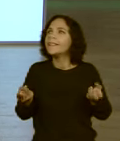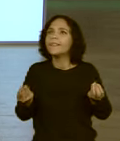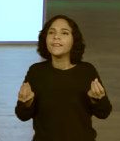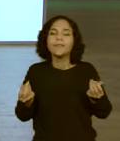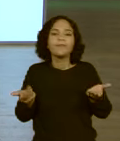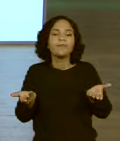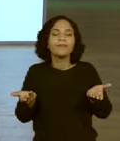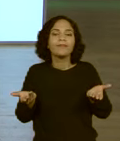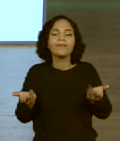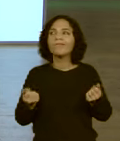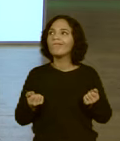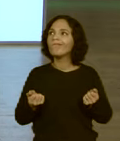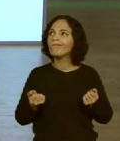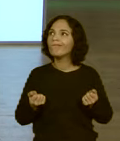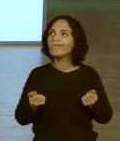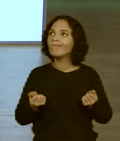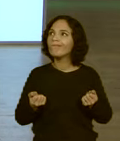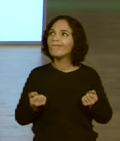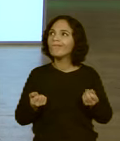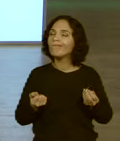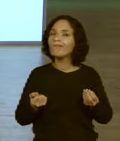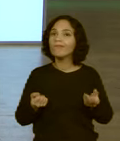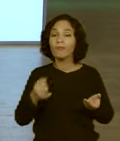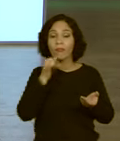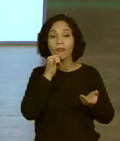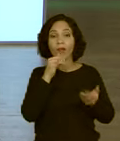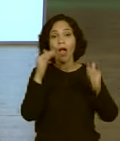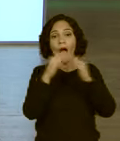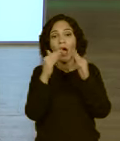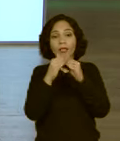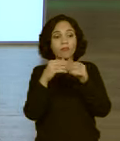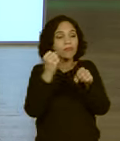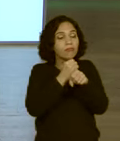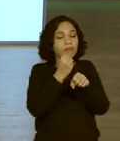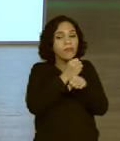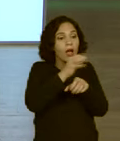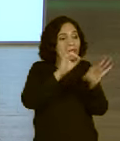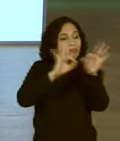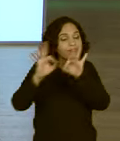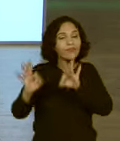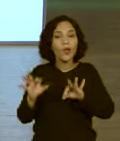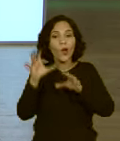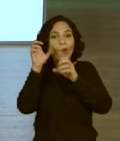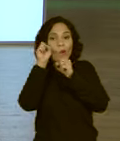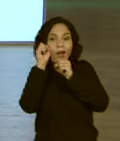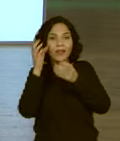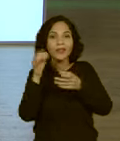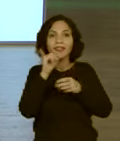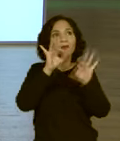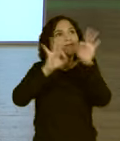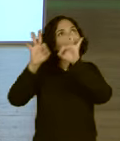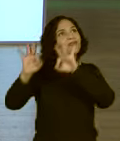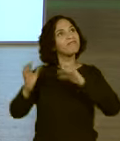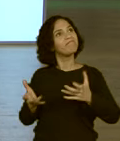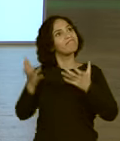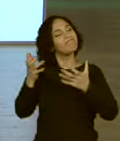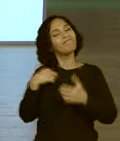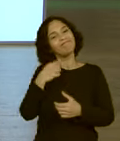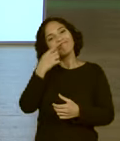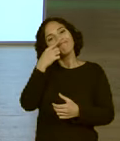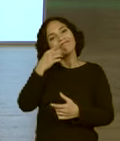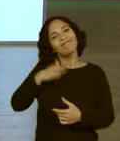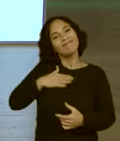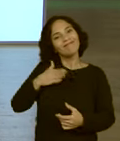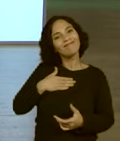uma reforminha na casa, no quarto? Dá para decorar bem o quarto, fazer